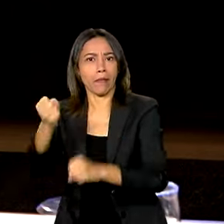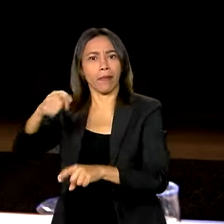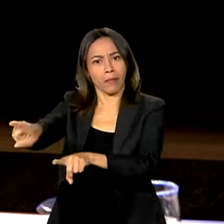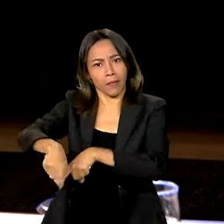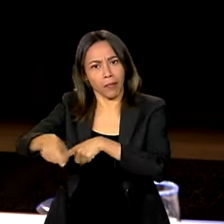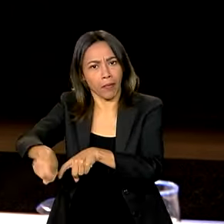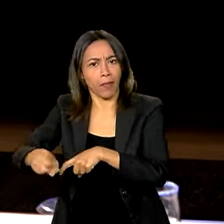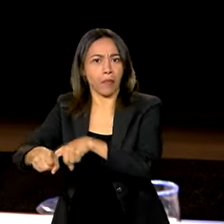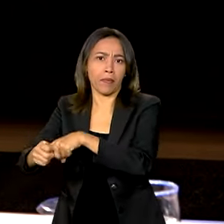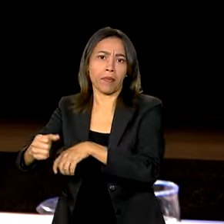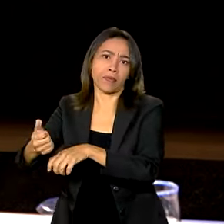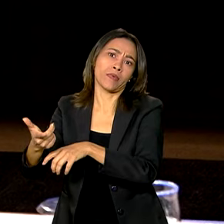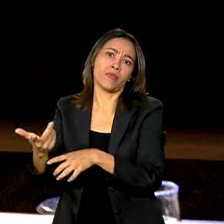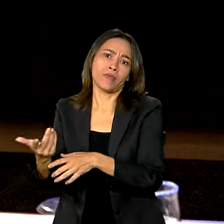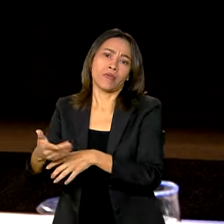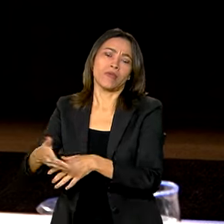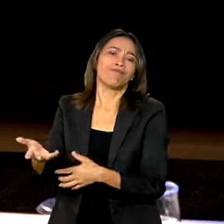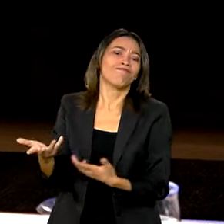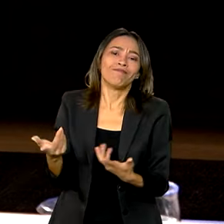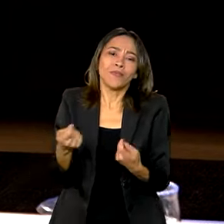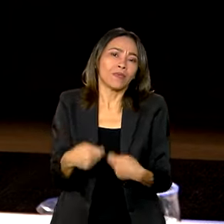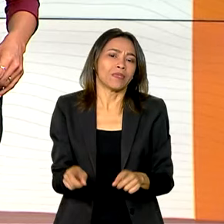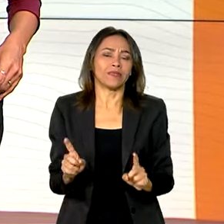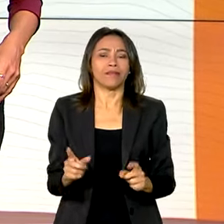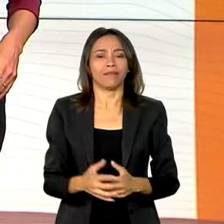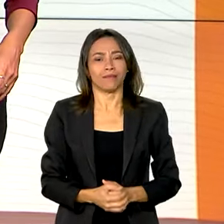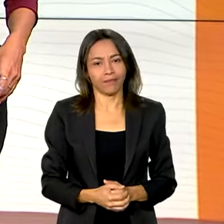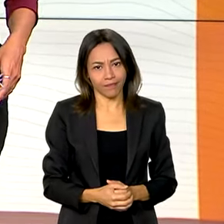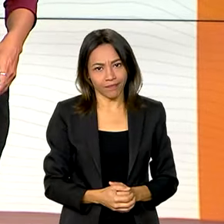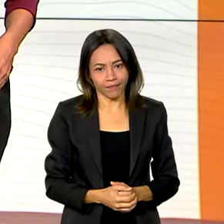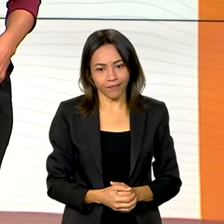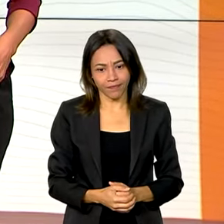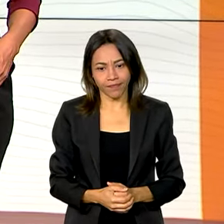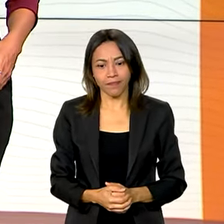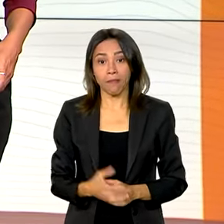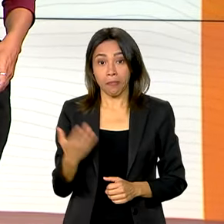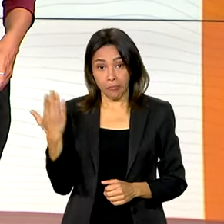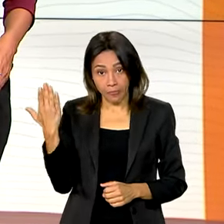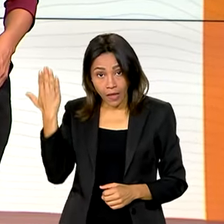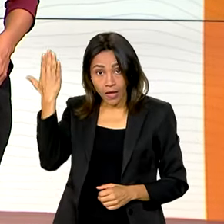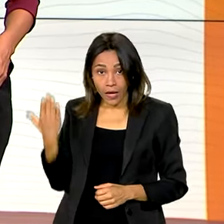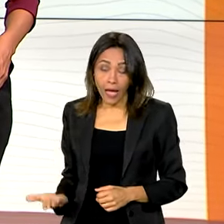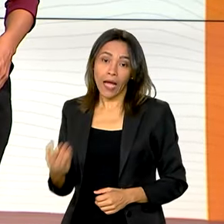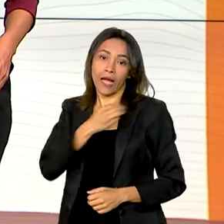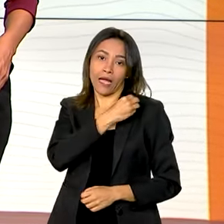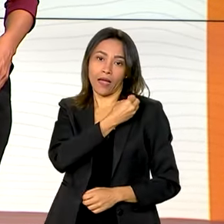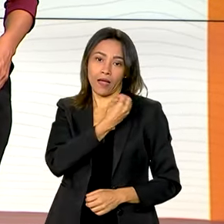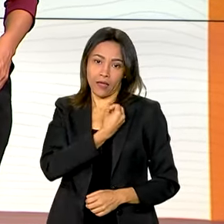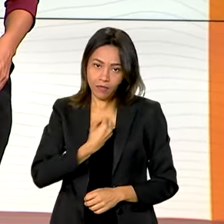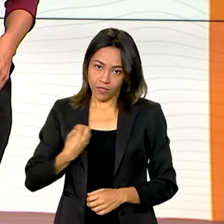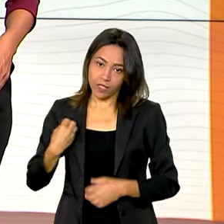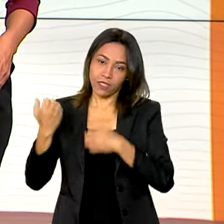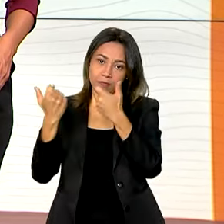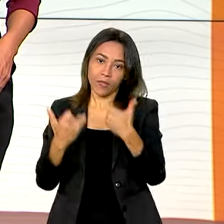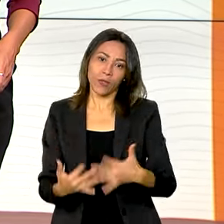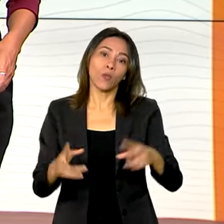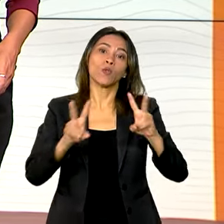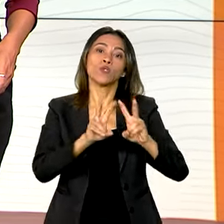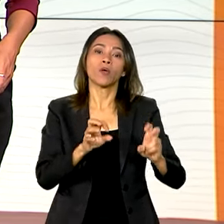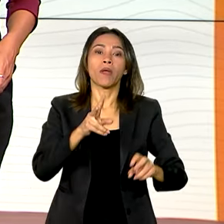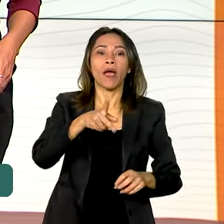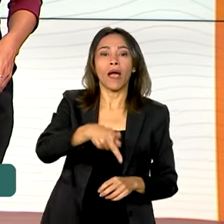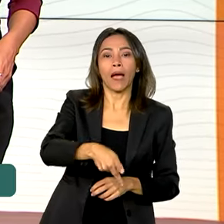e, em parte, a segurança alimentar do planeta. E a ministra falou ainda sobre a PEC das praias, esta